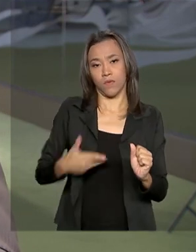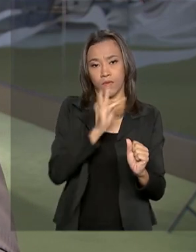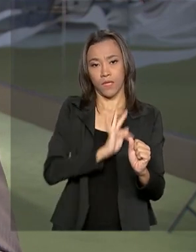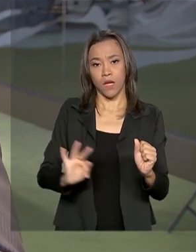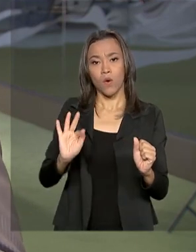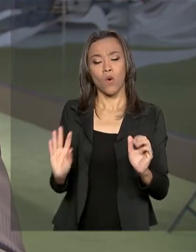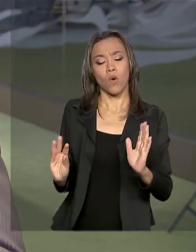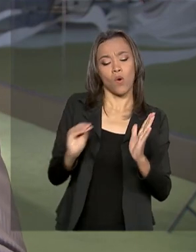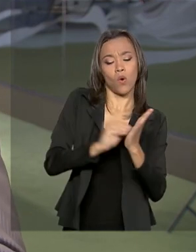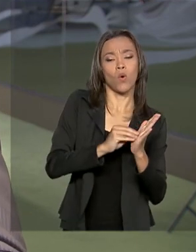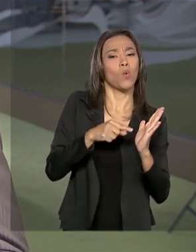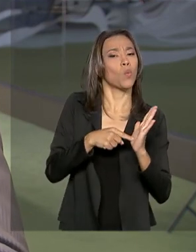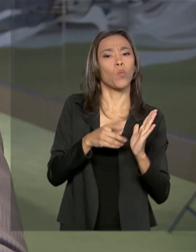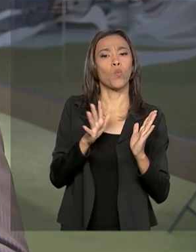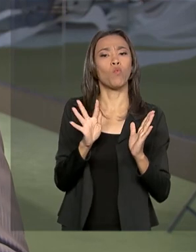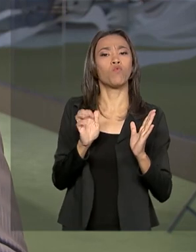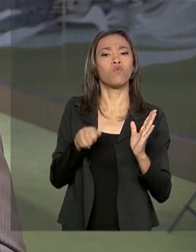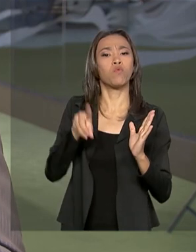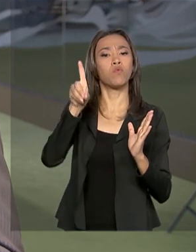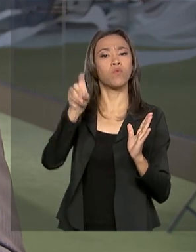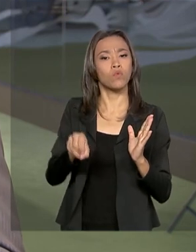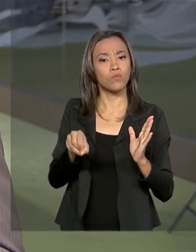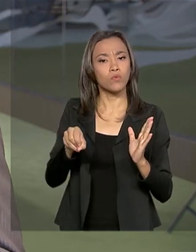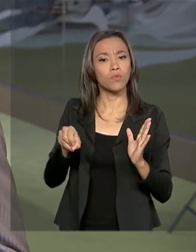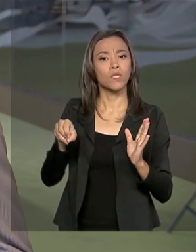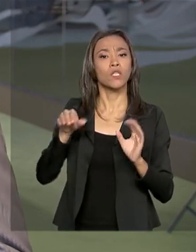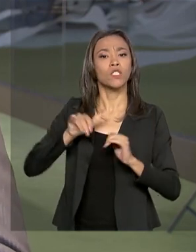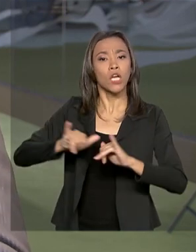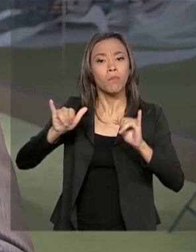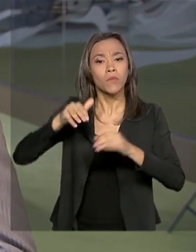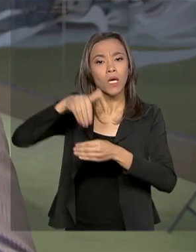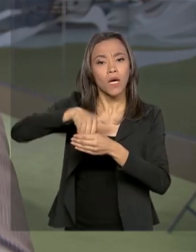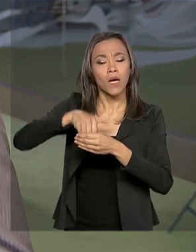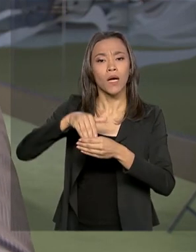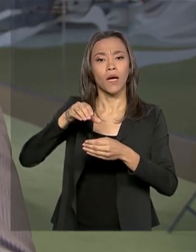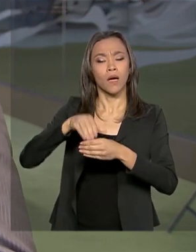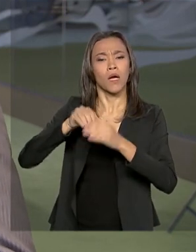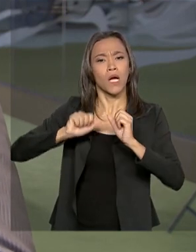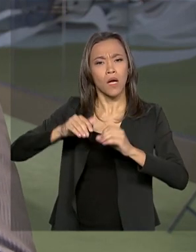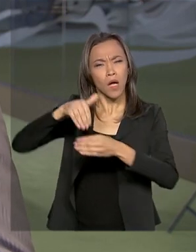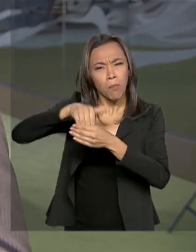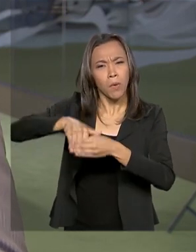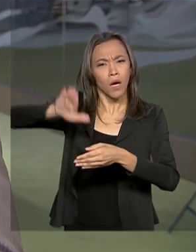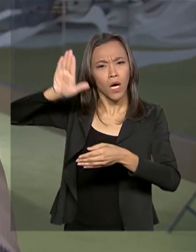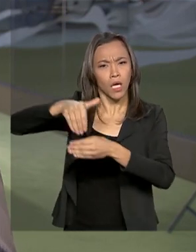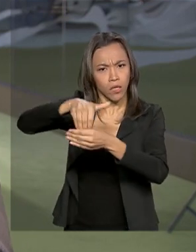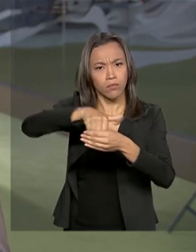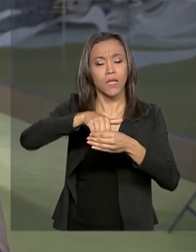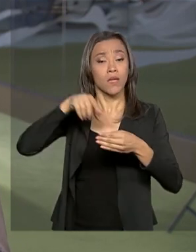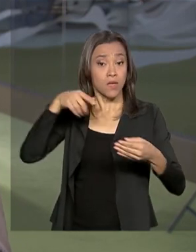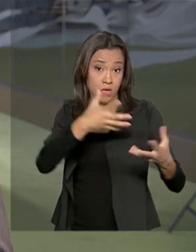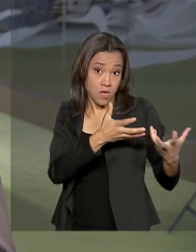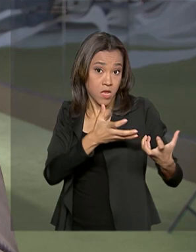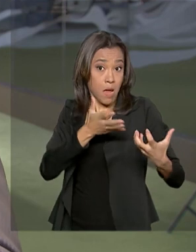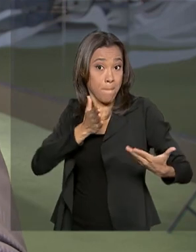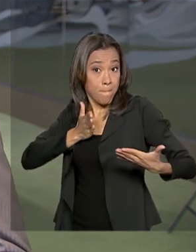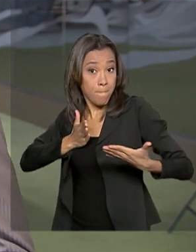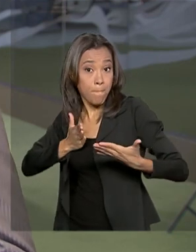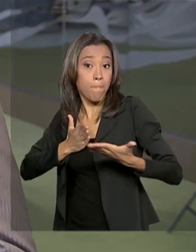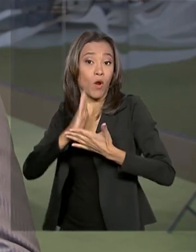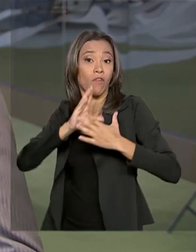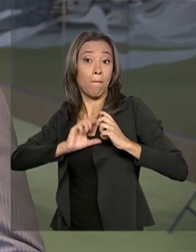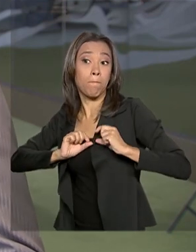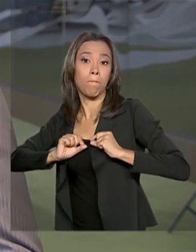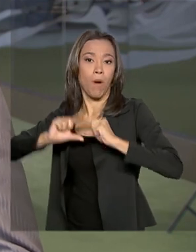valor do fundo de financiamento de campanhas. E os parlamentares até tentaram aprovar um valor maior, porém, essa